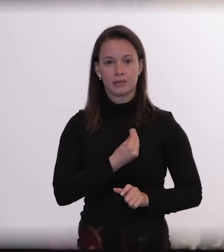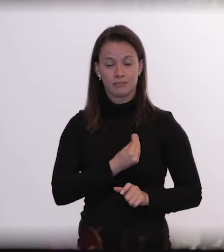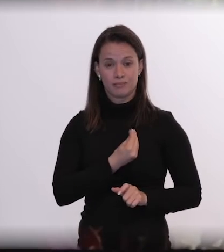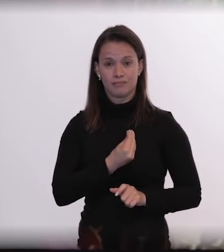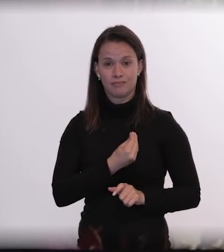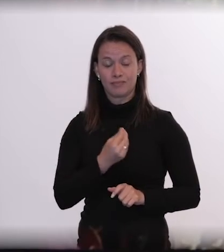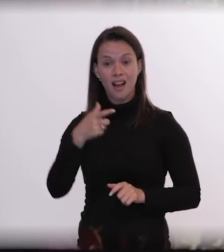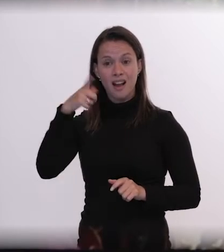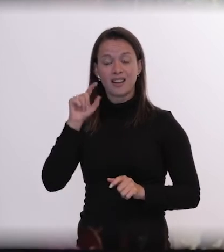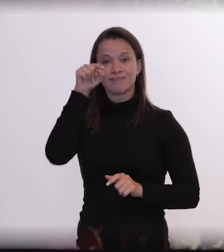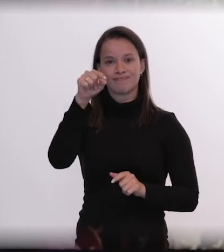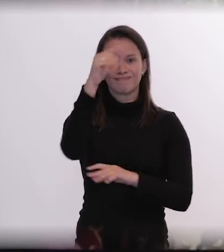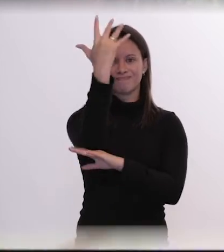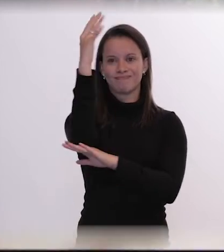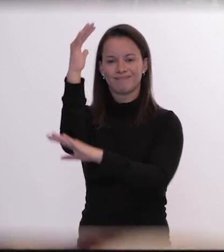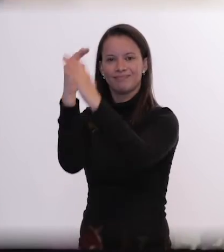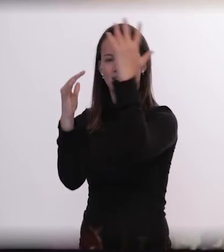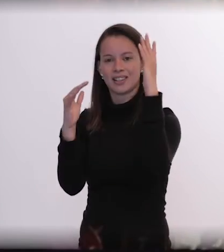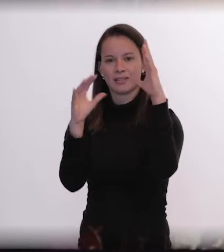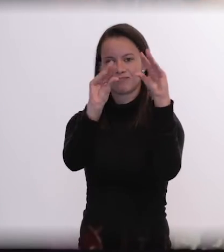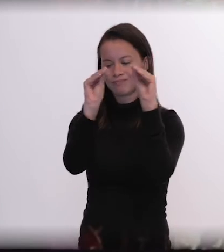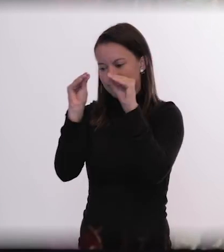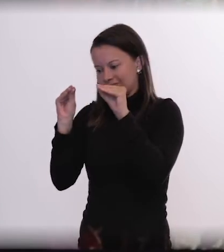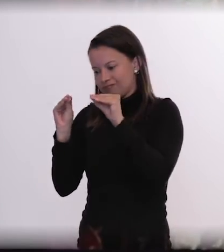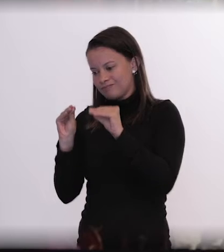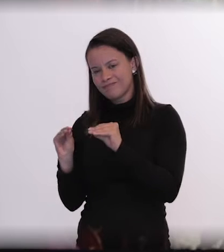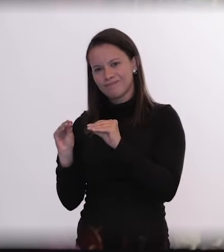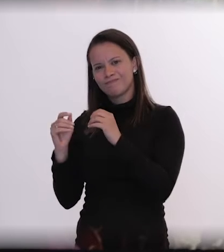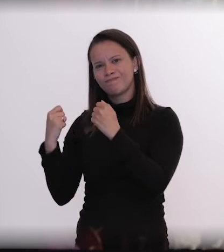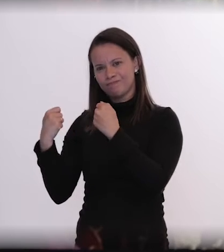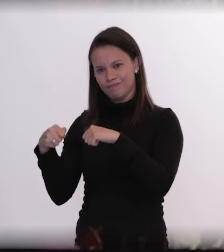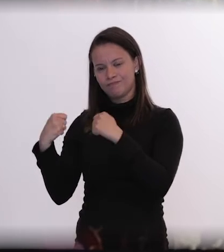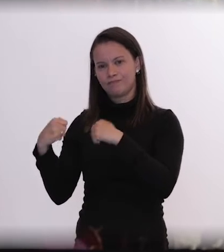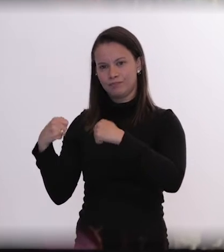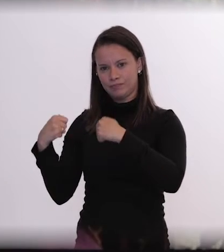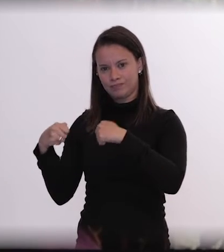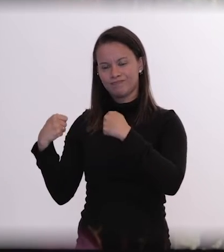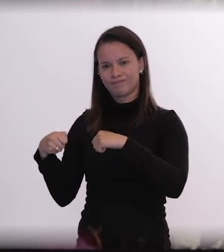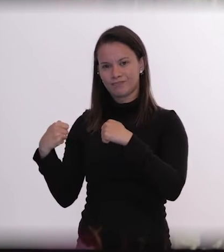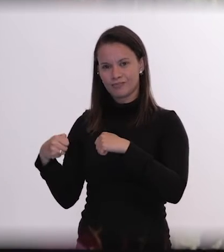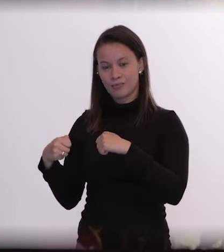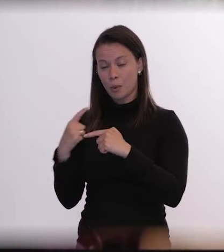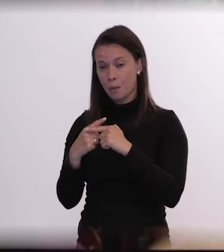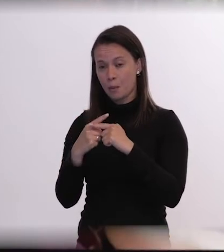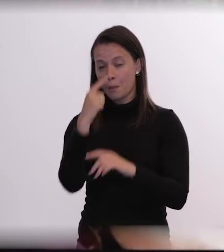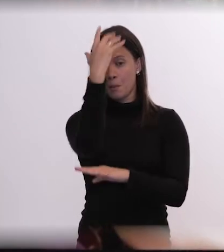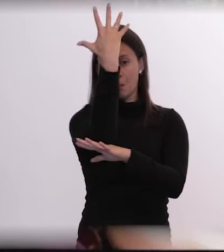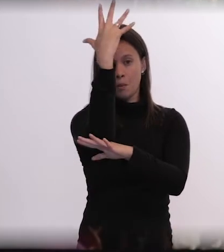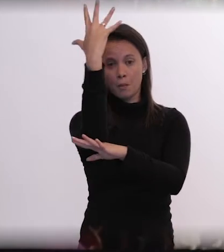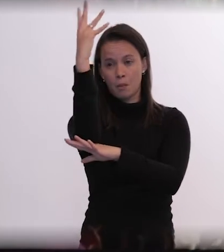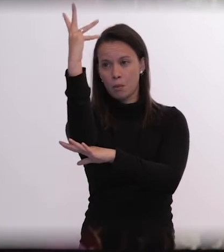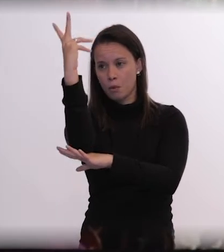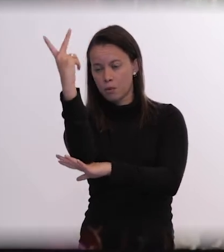viviam na floresta e são pessoas que estão em Altamira pelo processo de destruição da floresta.